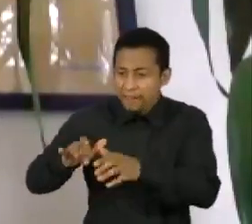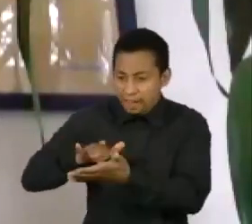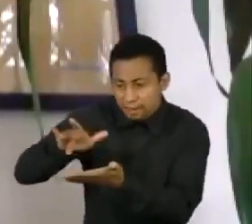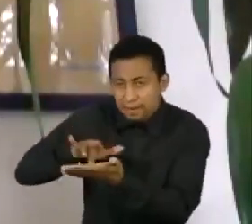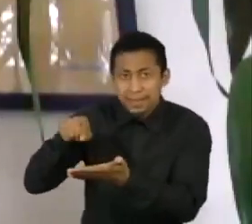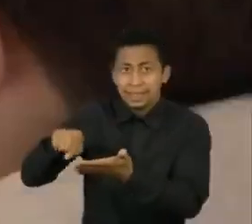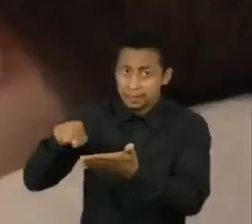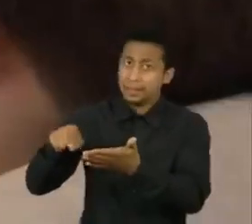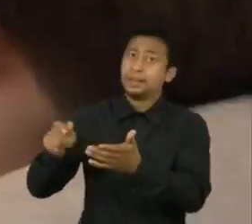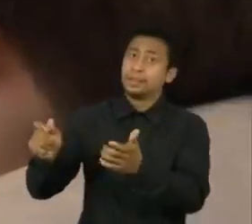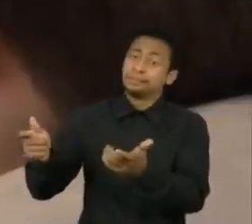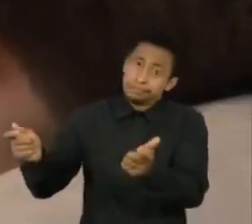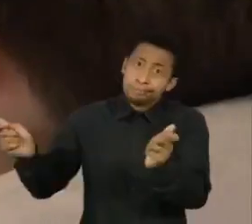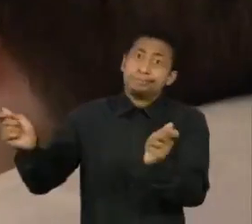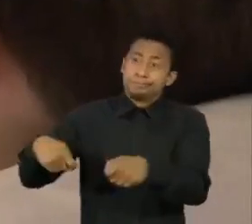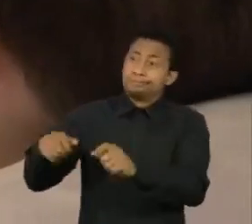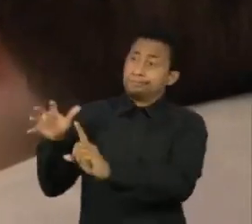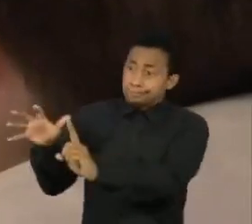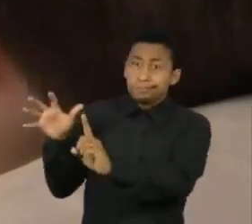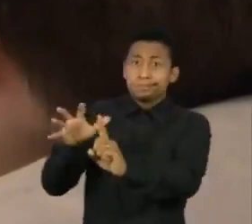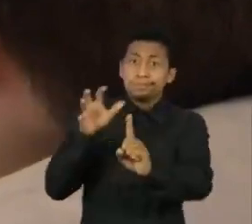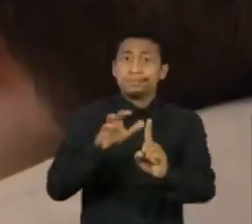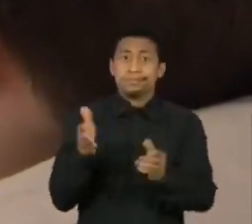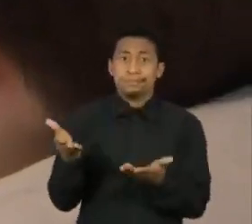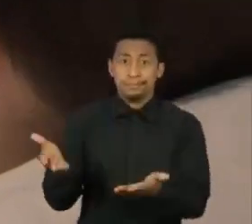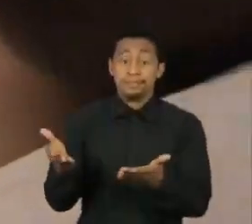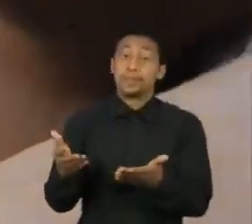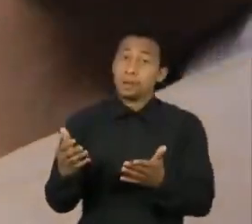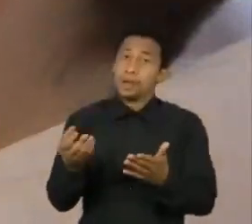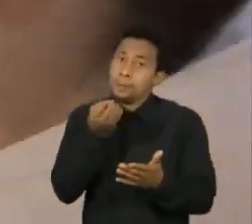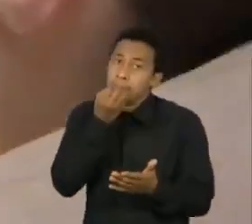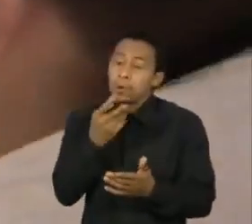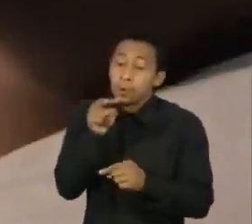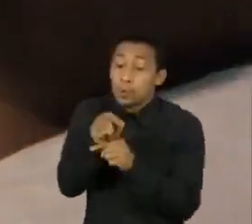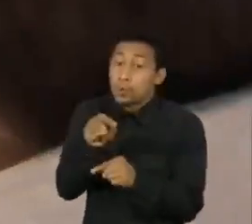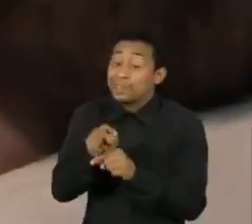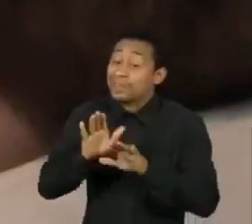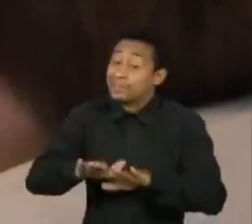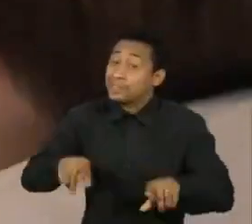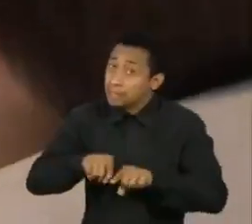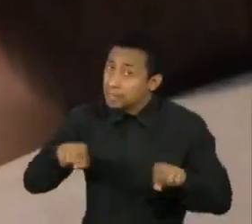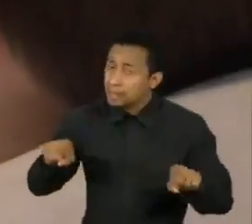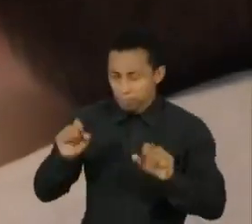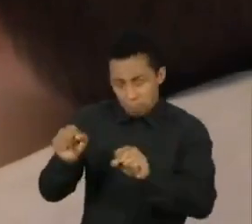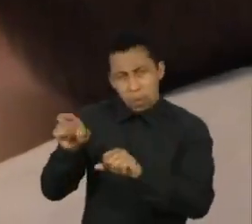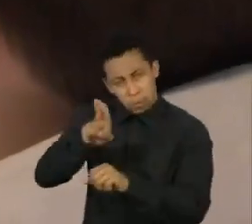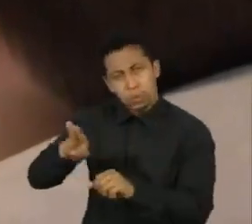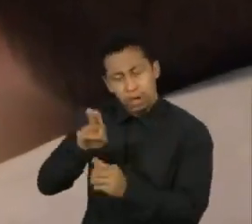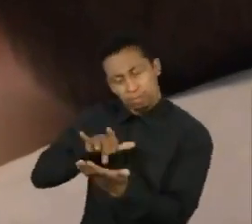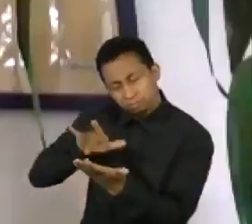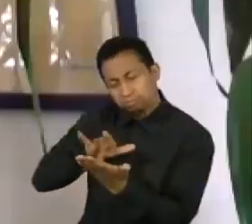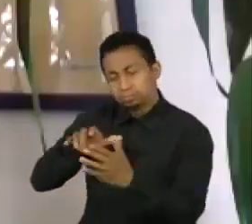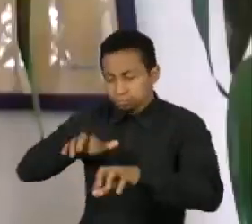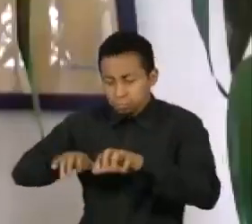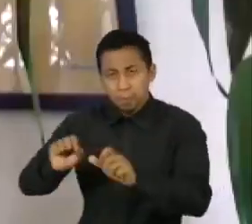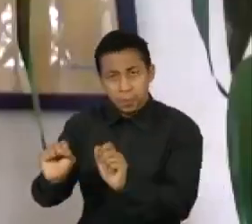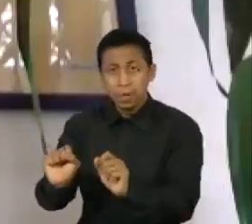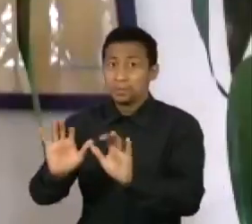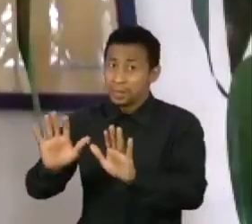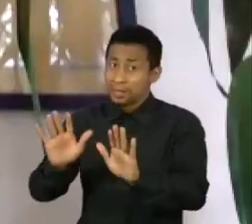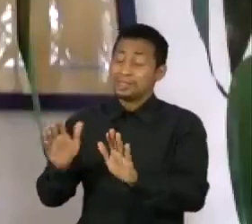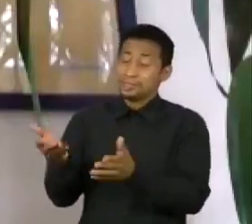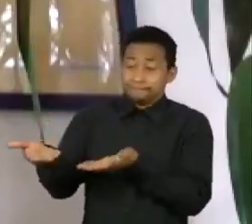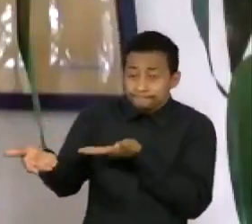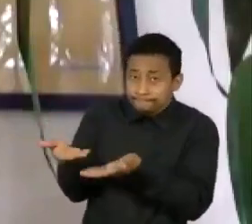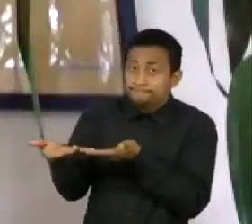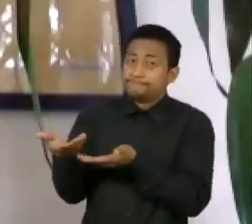preciso que a gente garanta que as crianças estejam aí, mas a partir de um pacto que é multissetorial, que faça